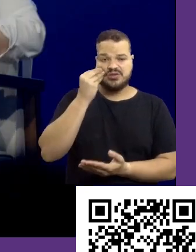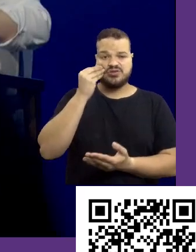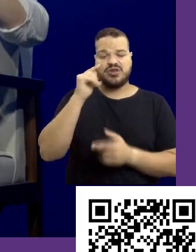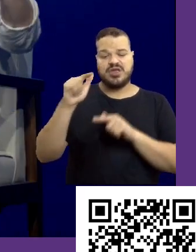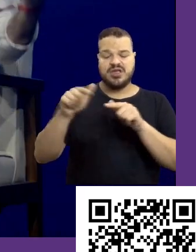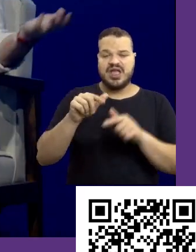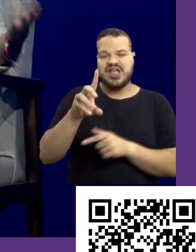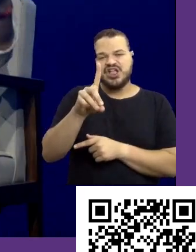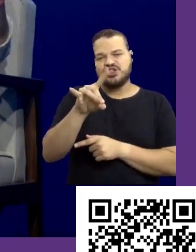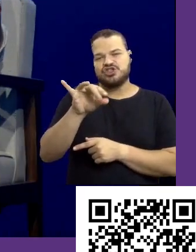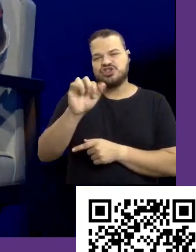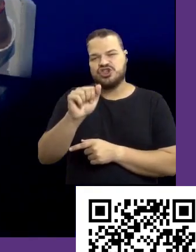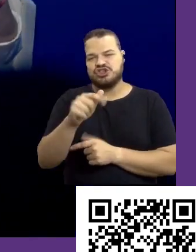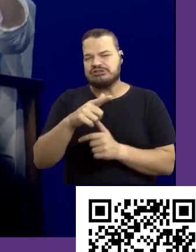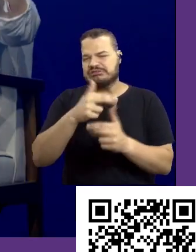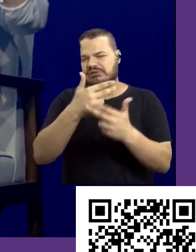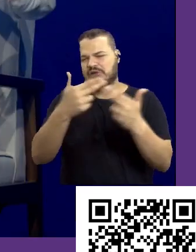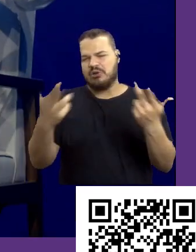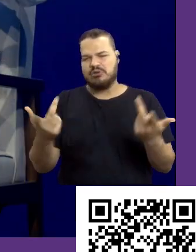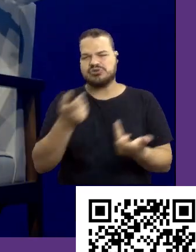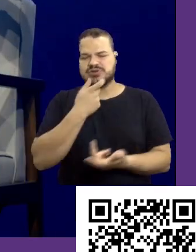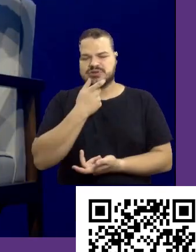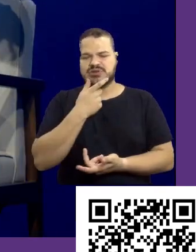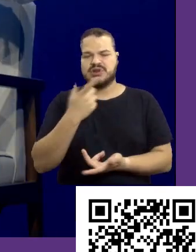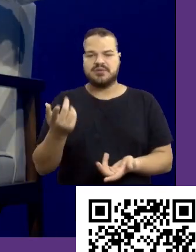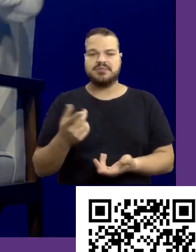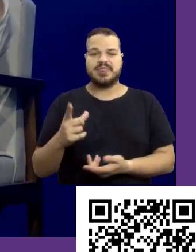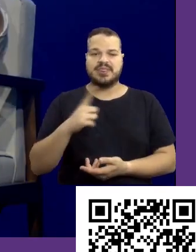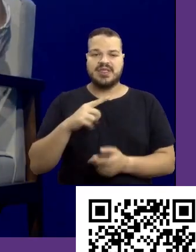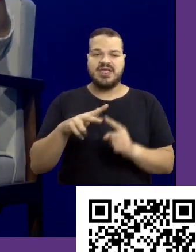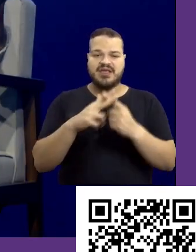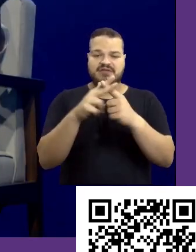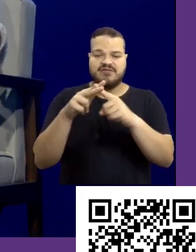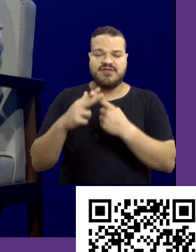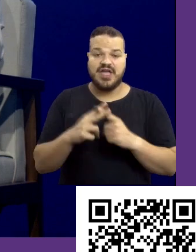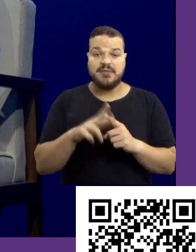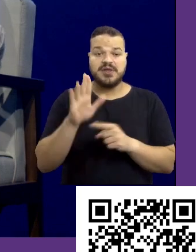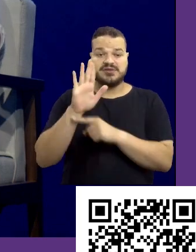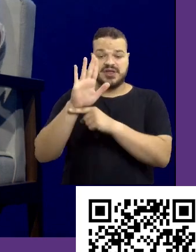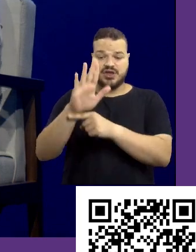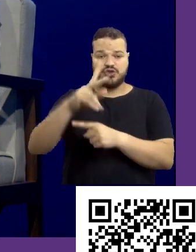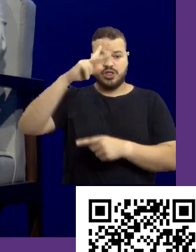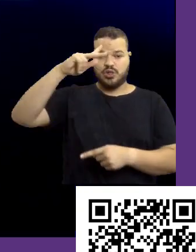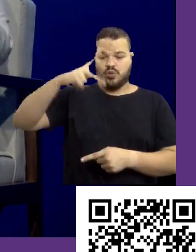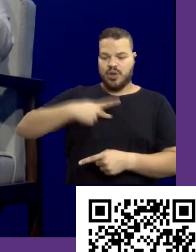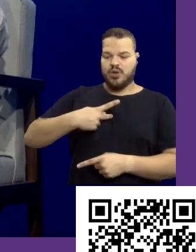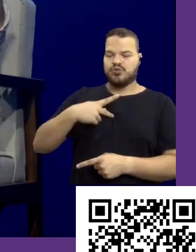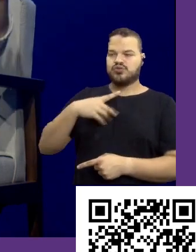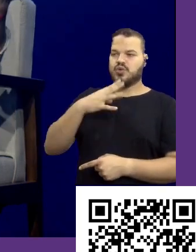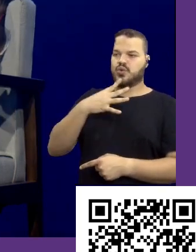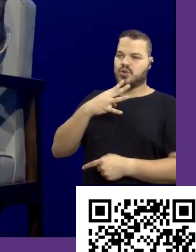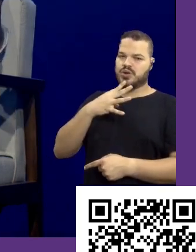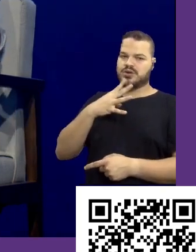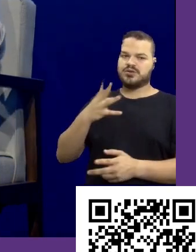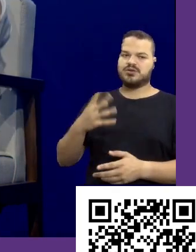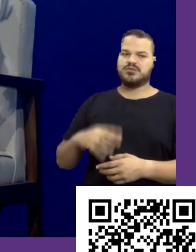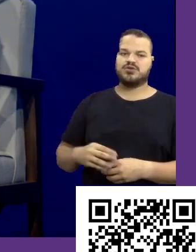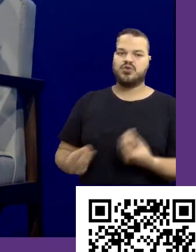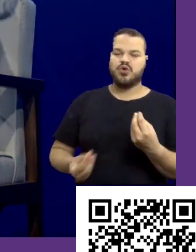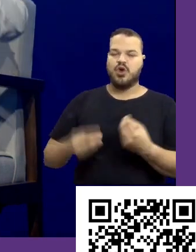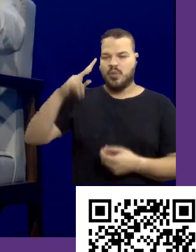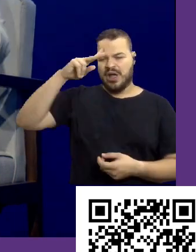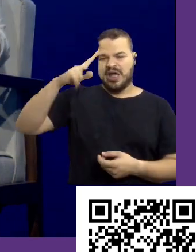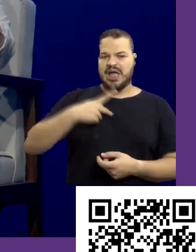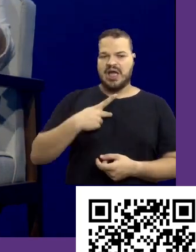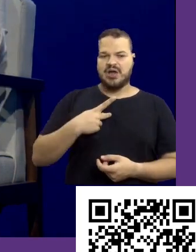como o DISC, tem o Profiler, tem outros, eles são ferramentas que ajudam no nosso autoconhecimento. Então, como que eu invisto no meu autoconhecimento?